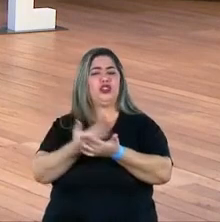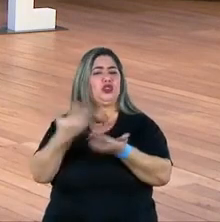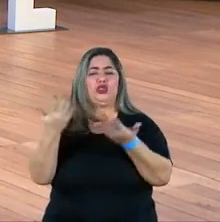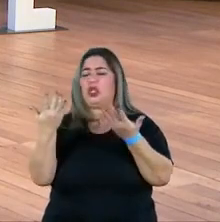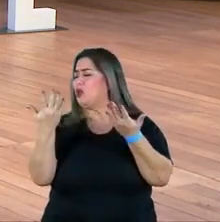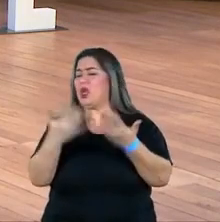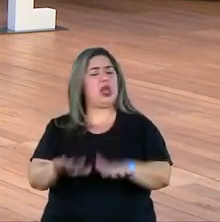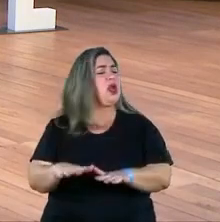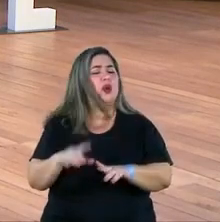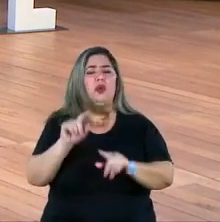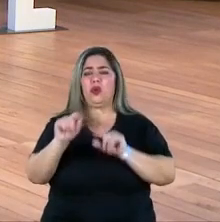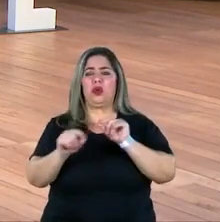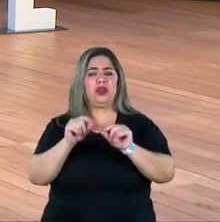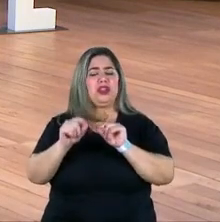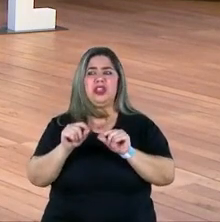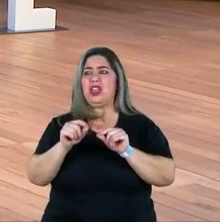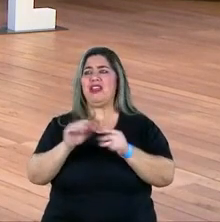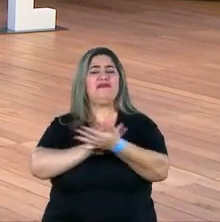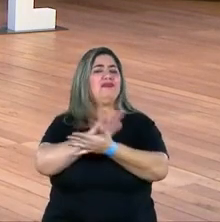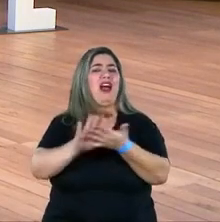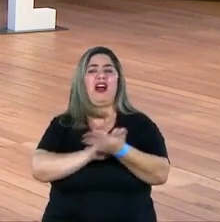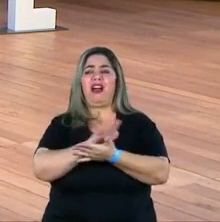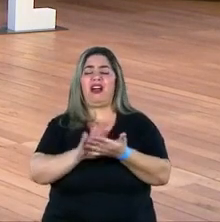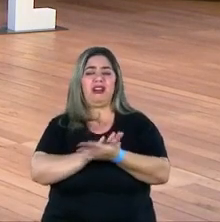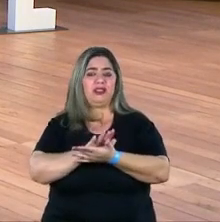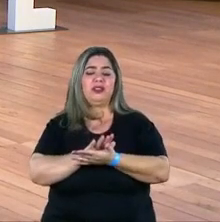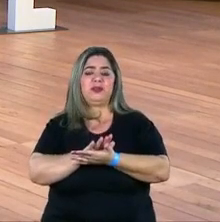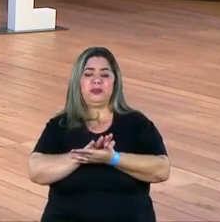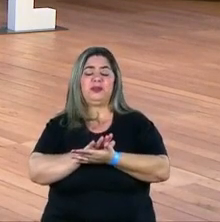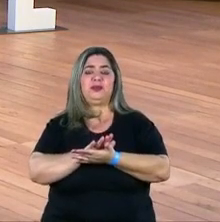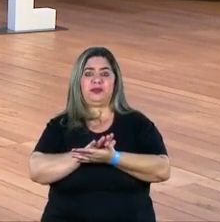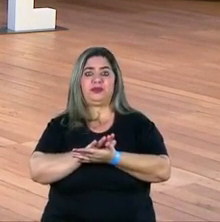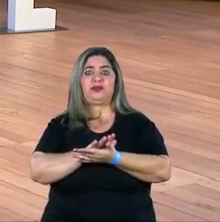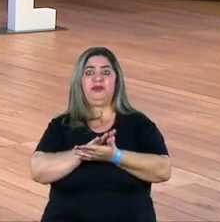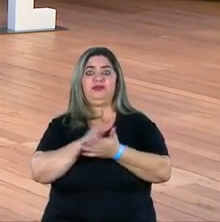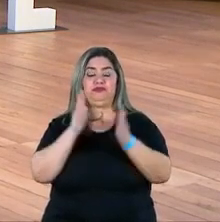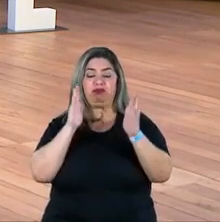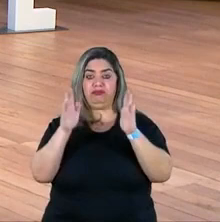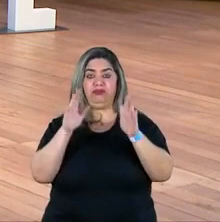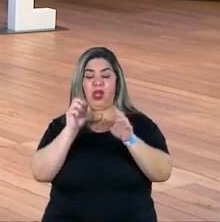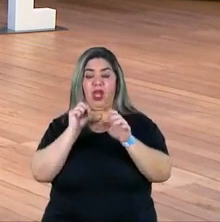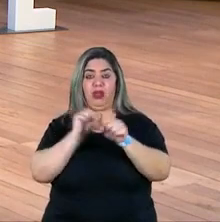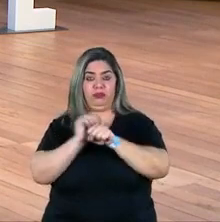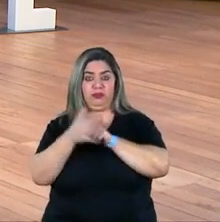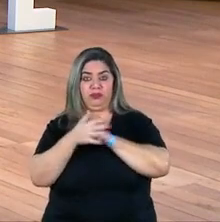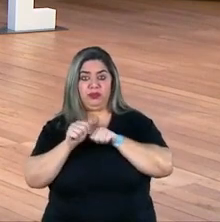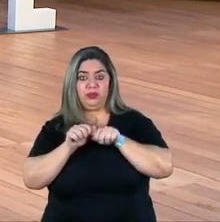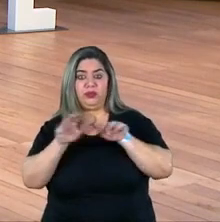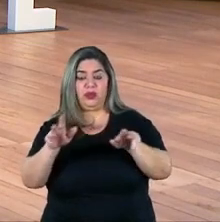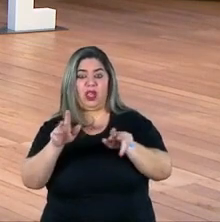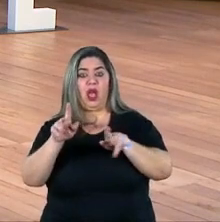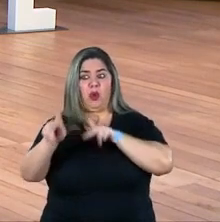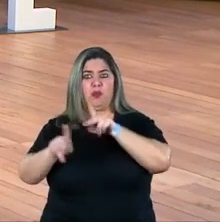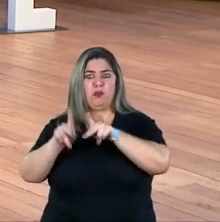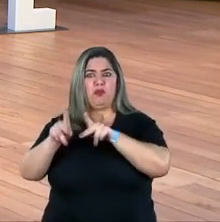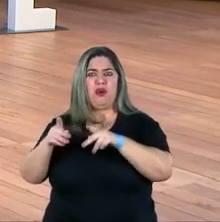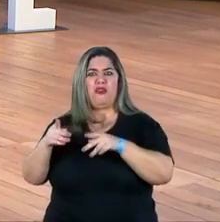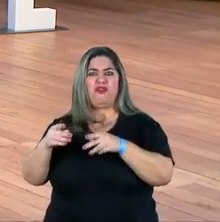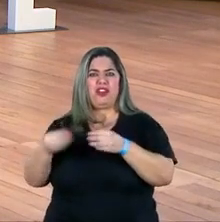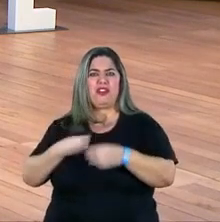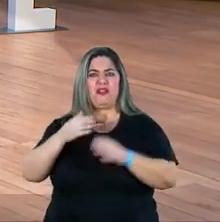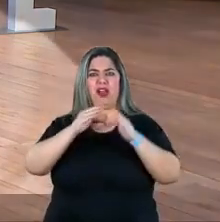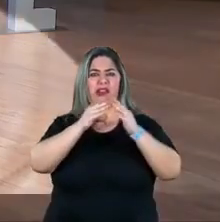pena, você passa a não acreditar mais em nada e durante a pandemia, principalmente as populações das favelas, elas deram um